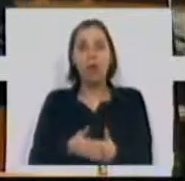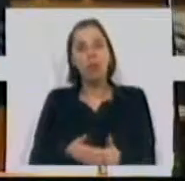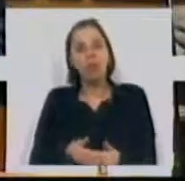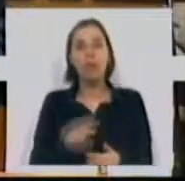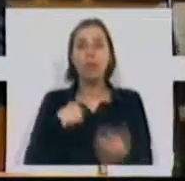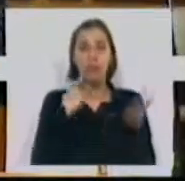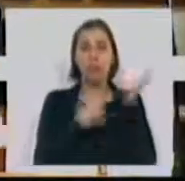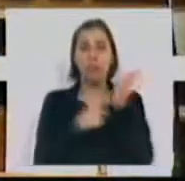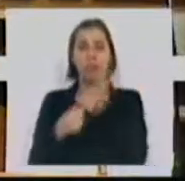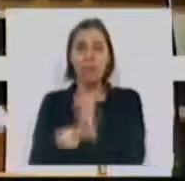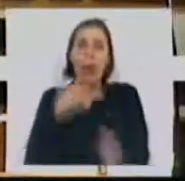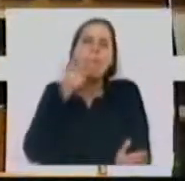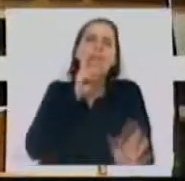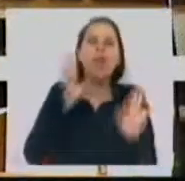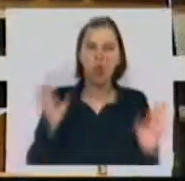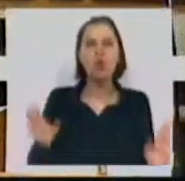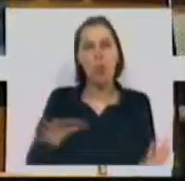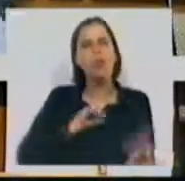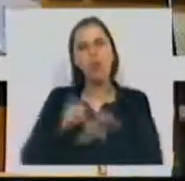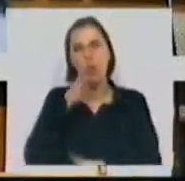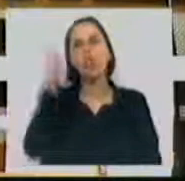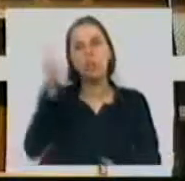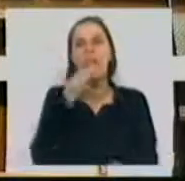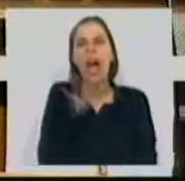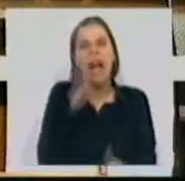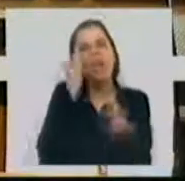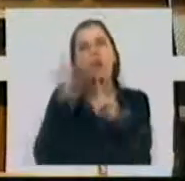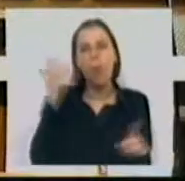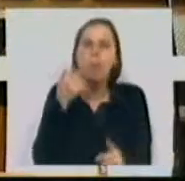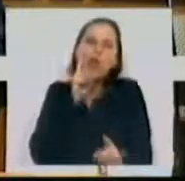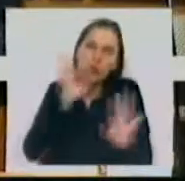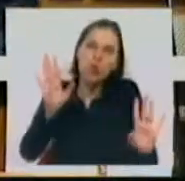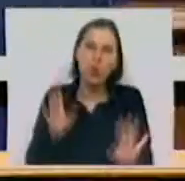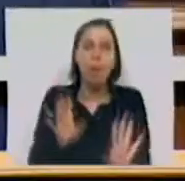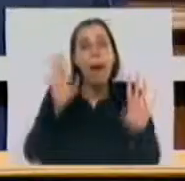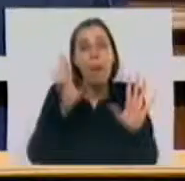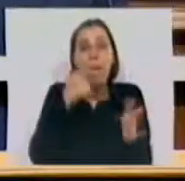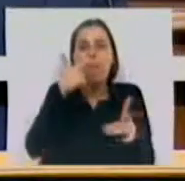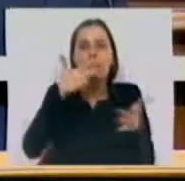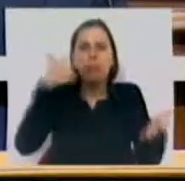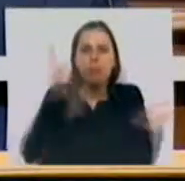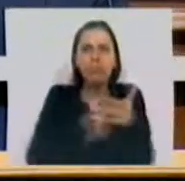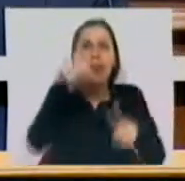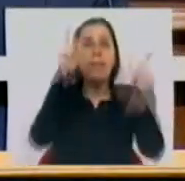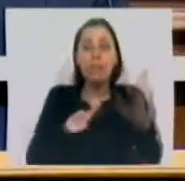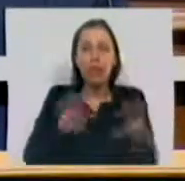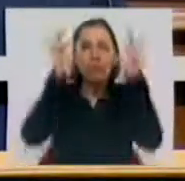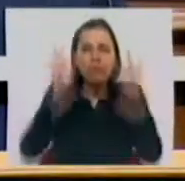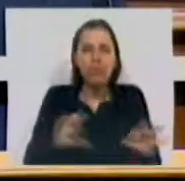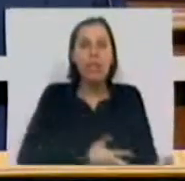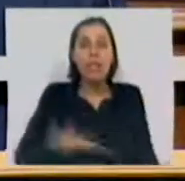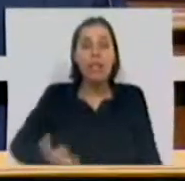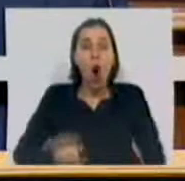Dei-lhe aqui dois casos. Peço desculpa, deputado Telmo Correia, de falar de casos concretos. Peço desculpa. Mas são pessoas, são desempregados,